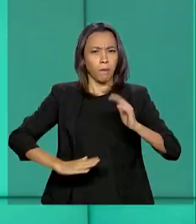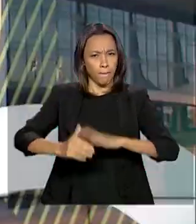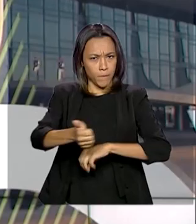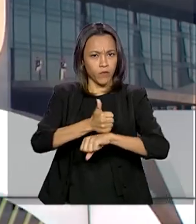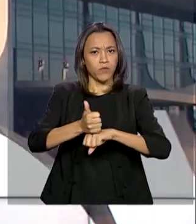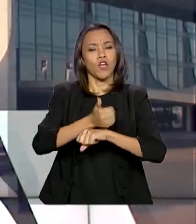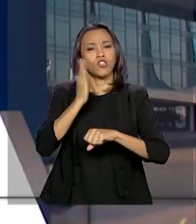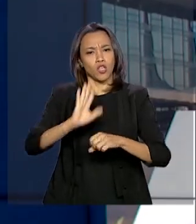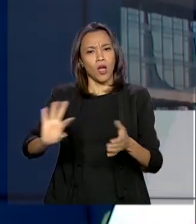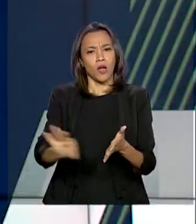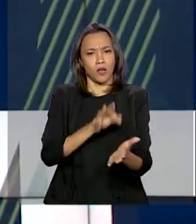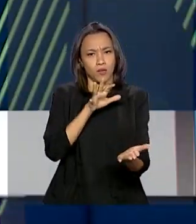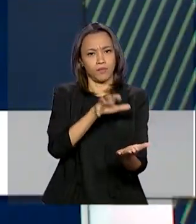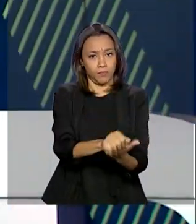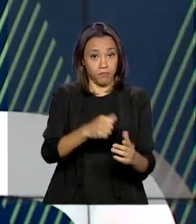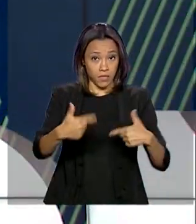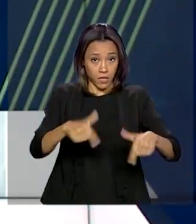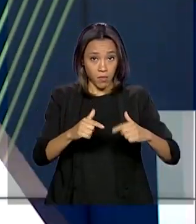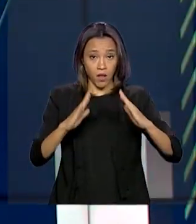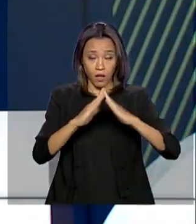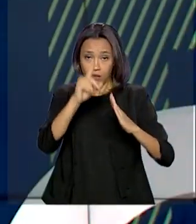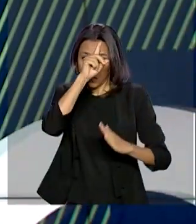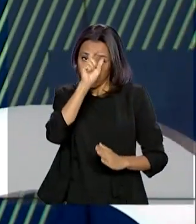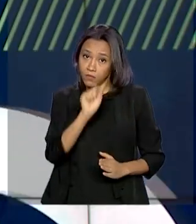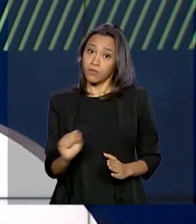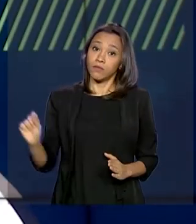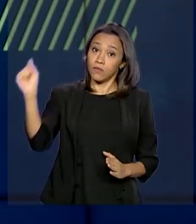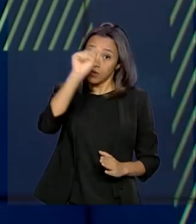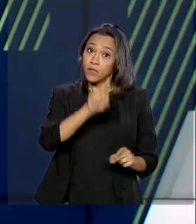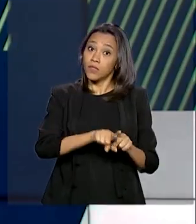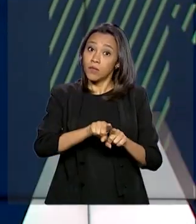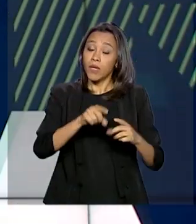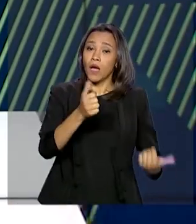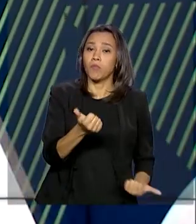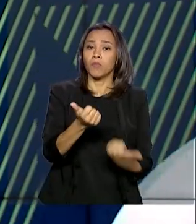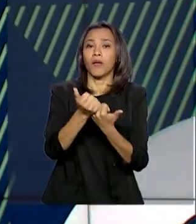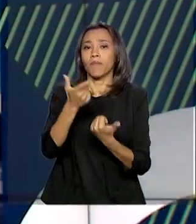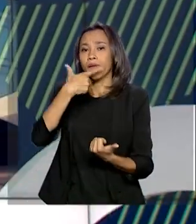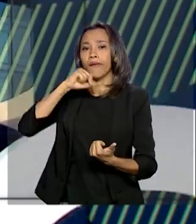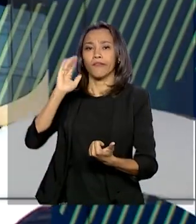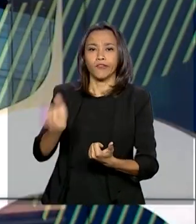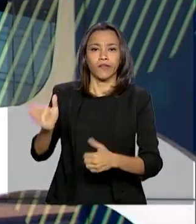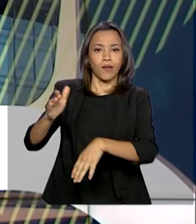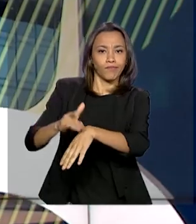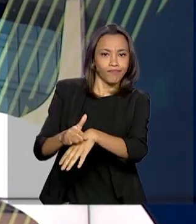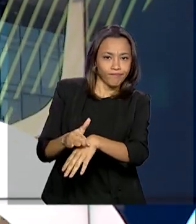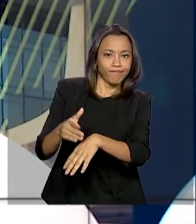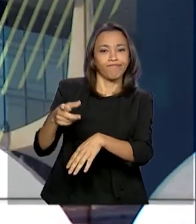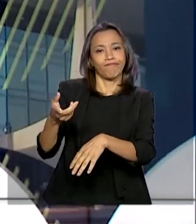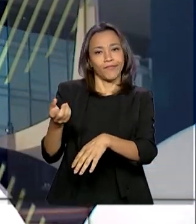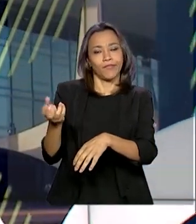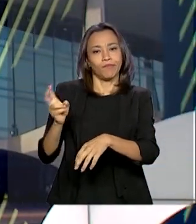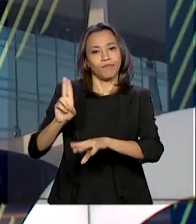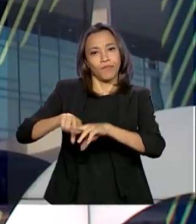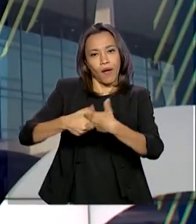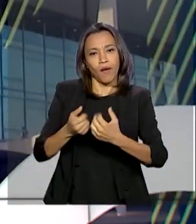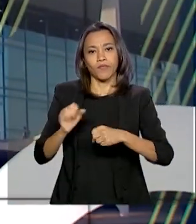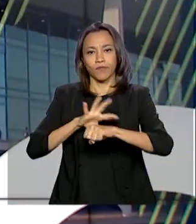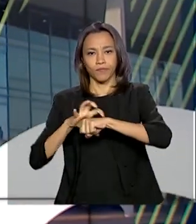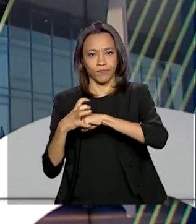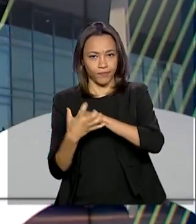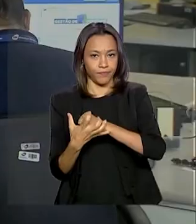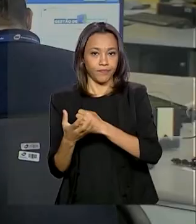nos postos de saúde do país e reforçar o atendimento aos pacientes com coronavírus. As informações com Alessandra Lago.